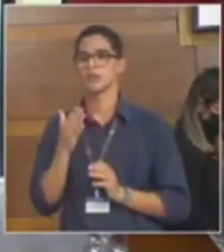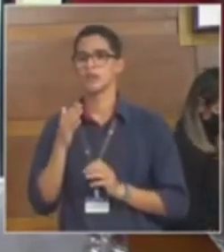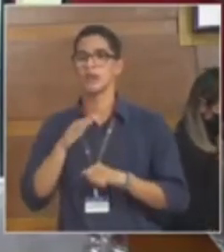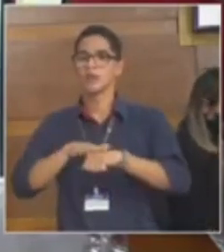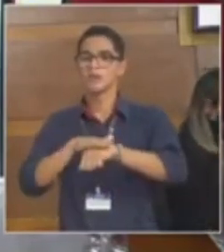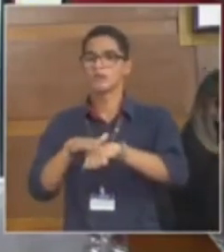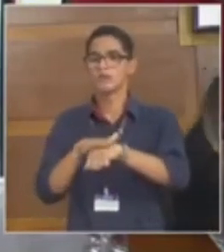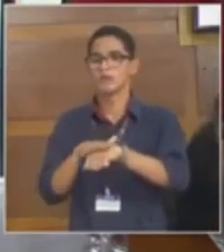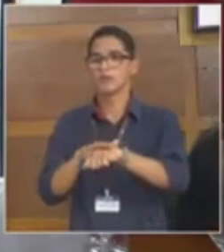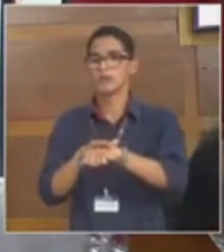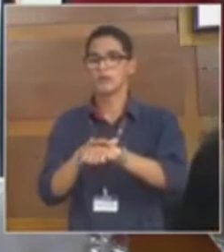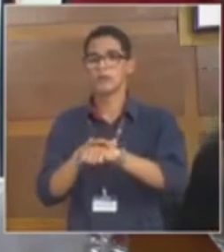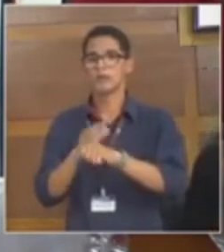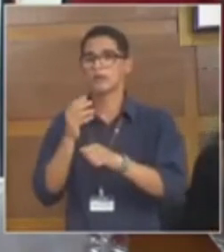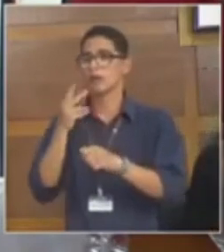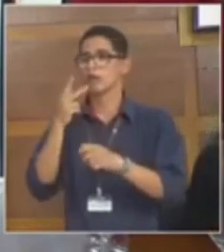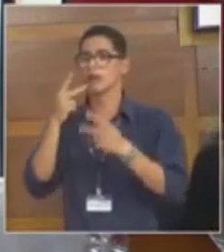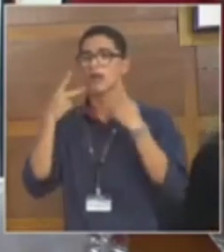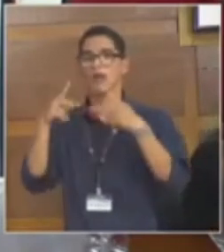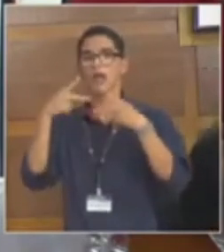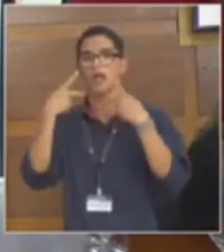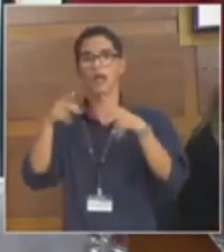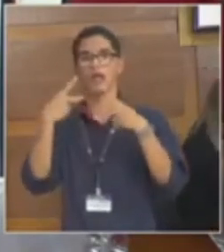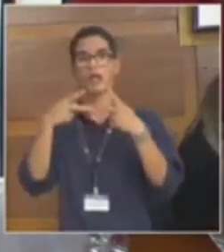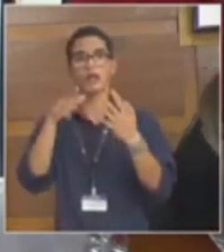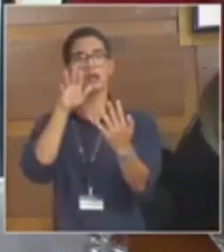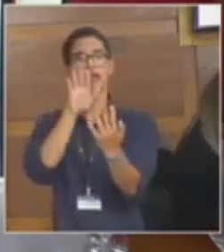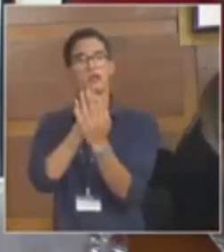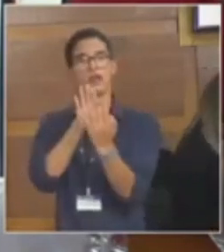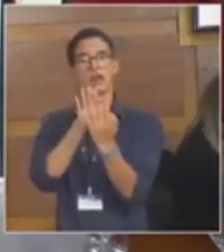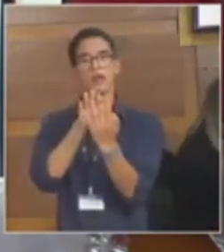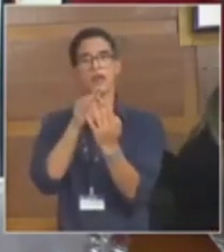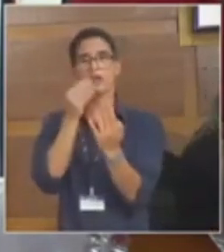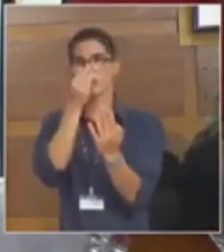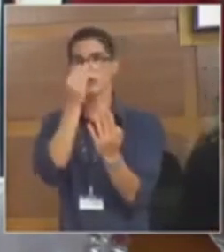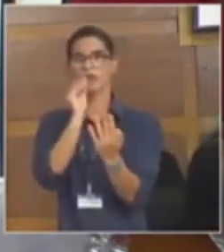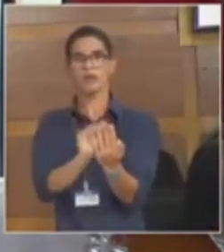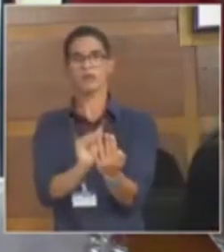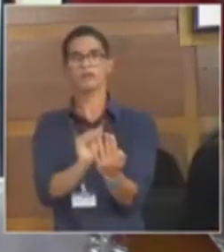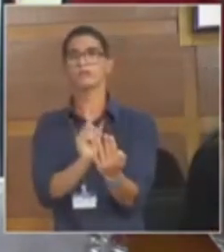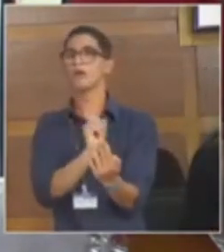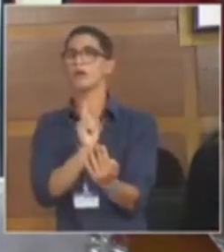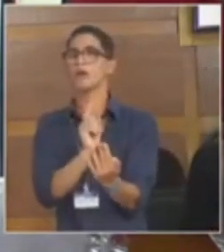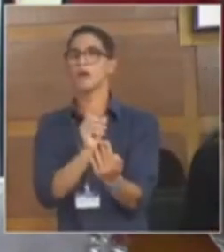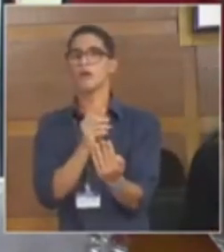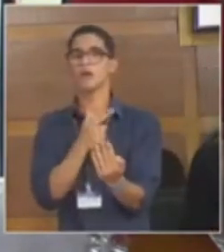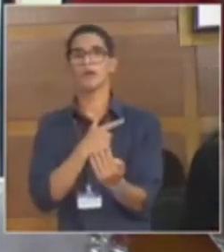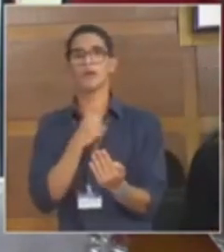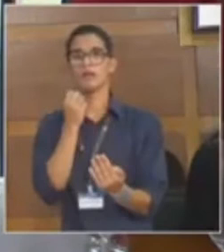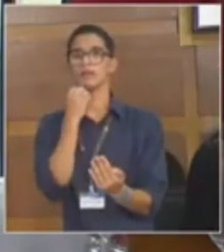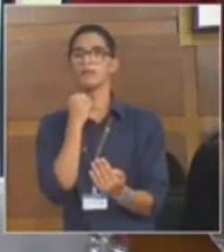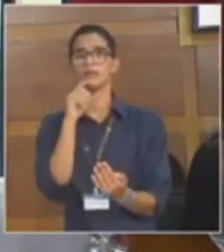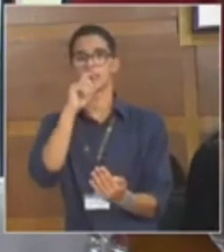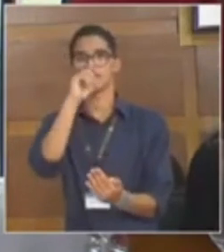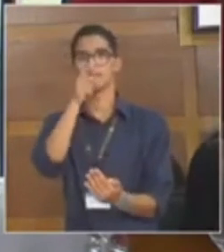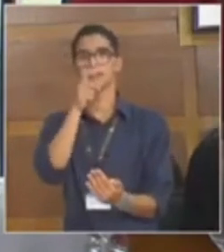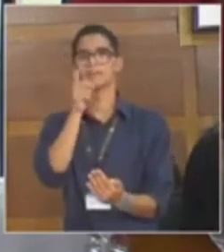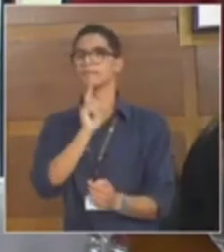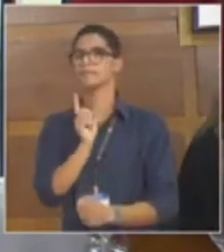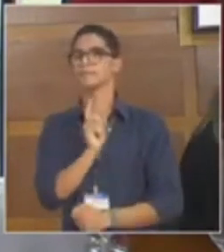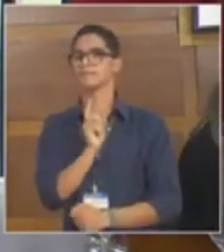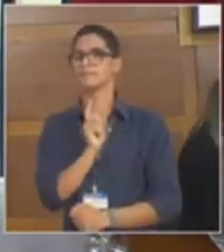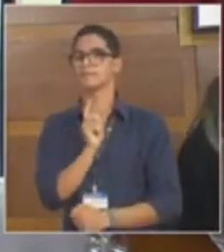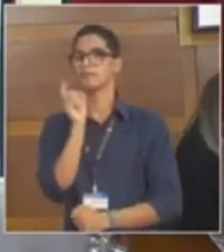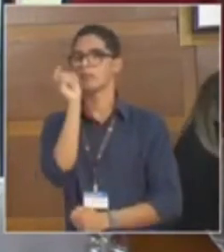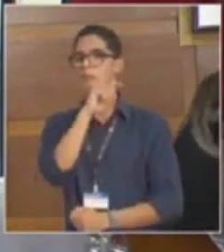costas de ninguém. O que eu tenho que falar, eu falo na frente e não invento. Eu não invento justamente para depois não ser pega pela minha